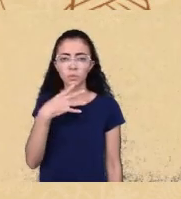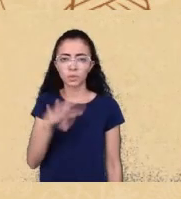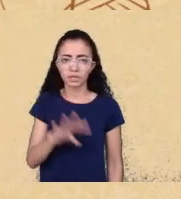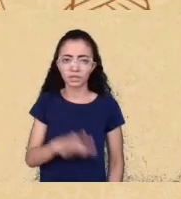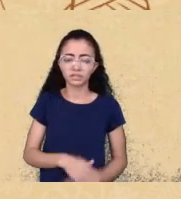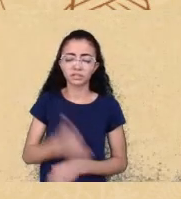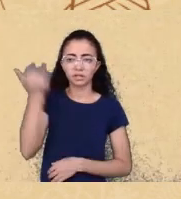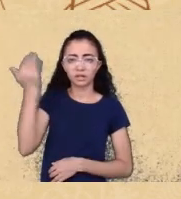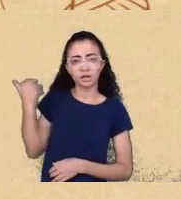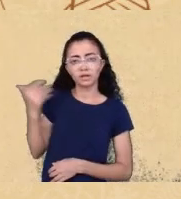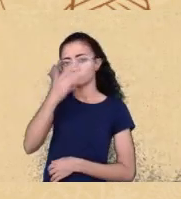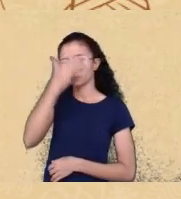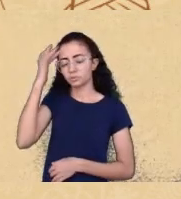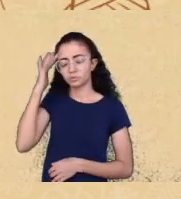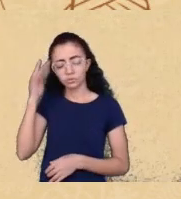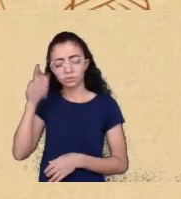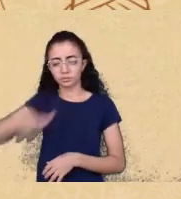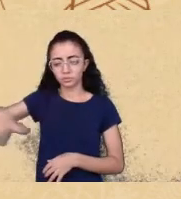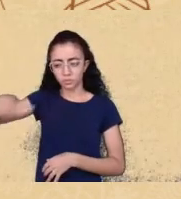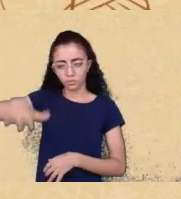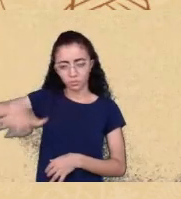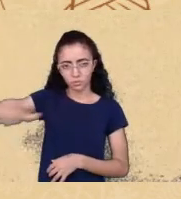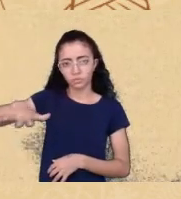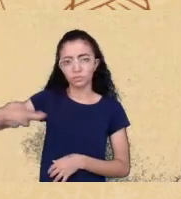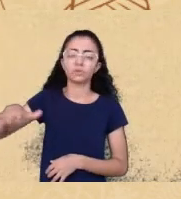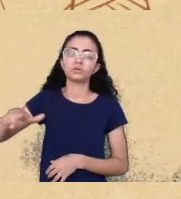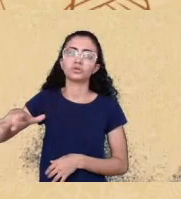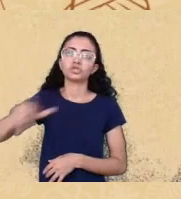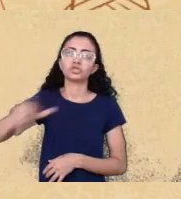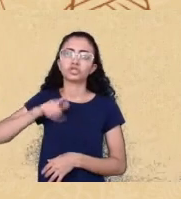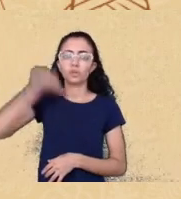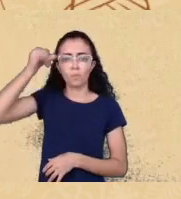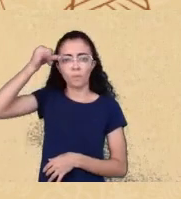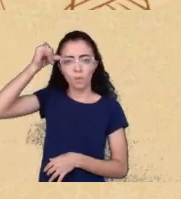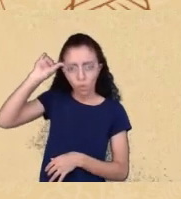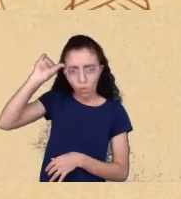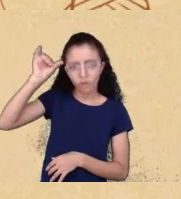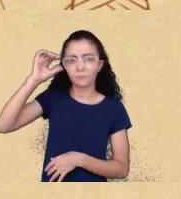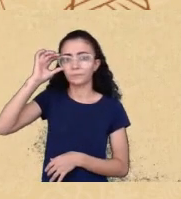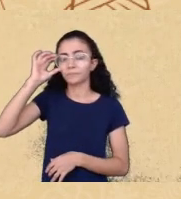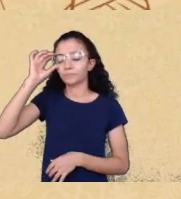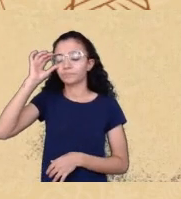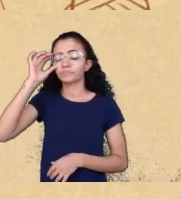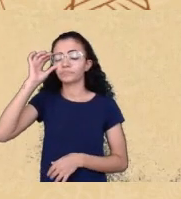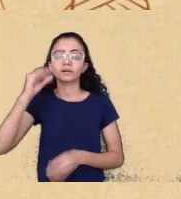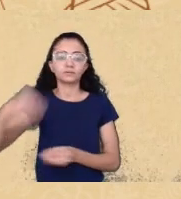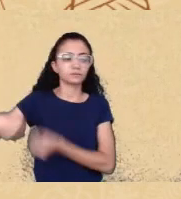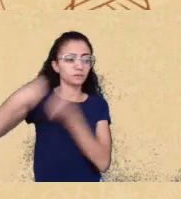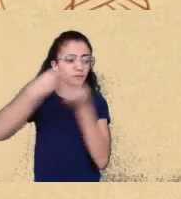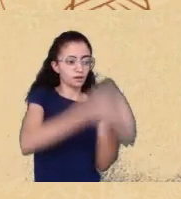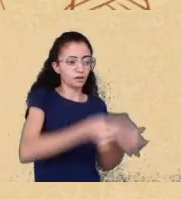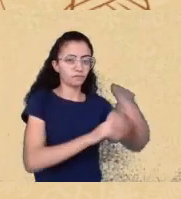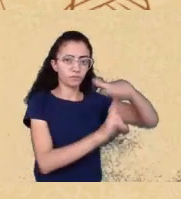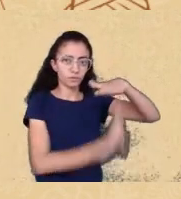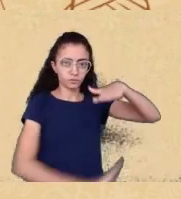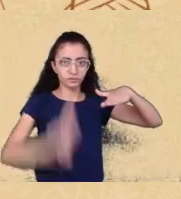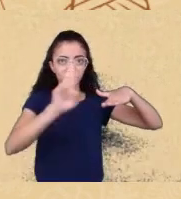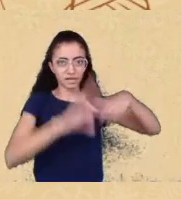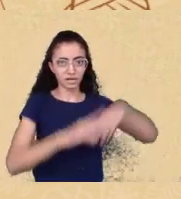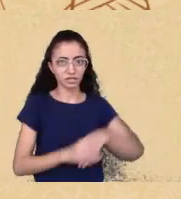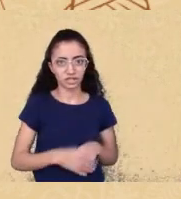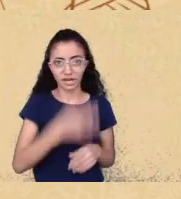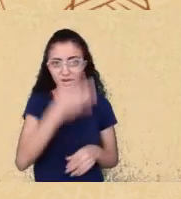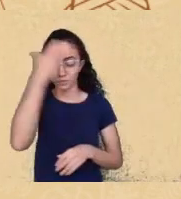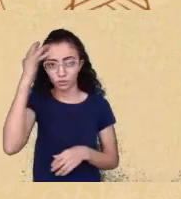cediam uma série de cabeças de bois para a universidade e os seus filhos poderiam adentrar os cursos de